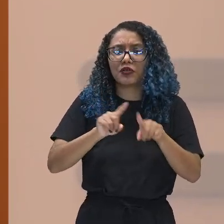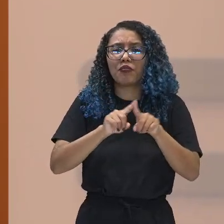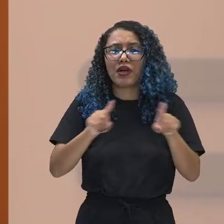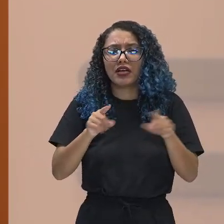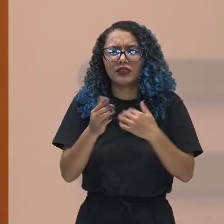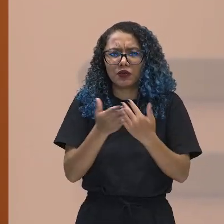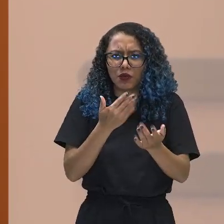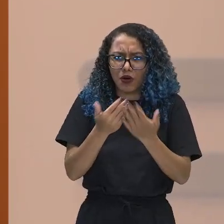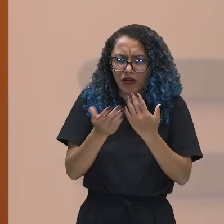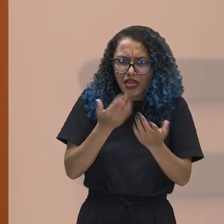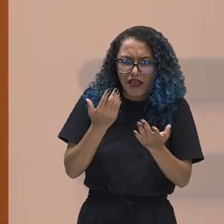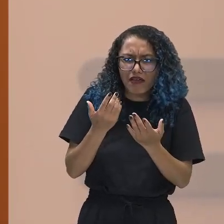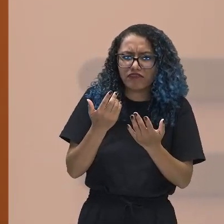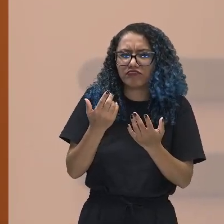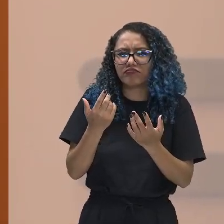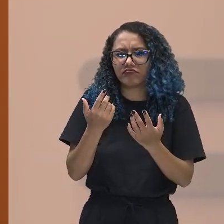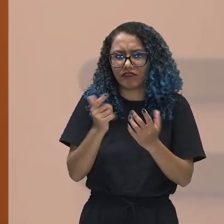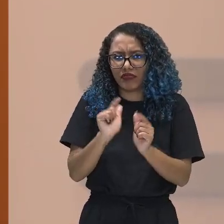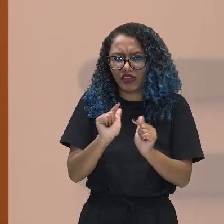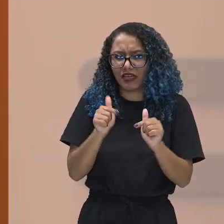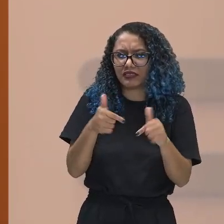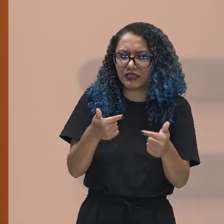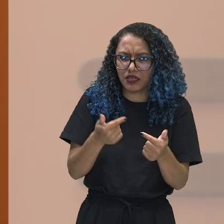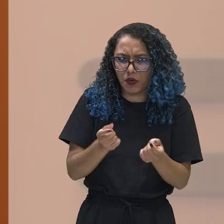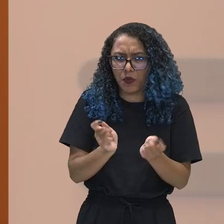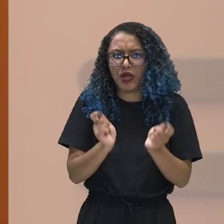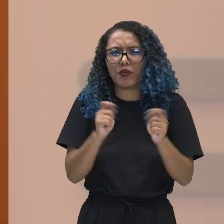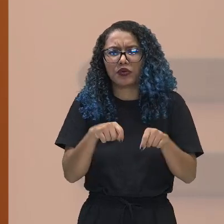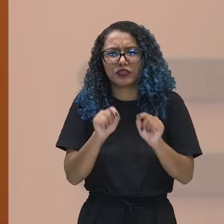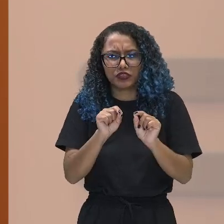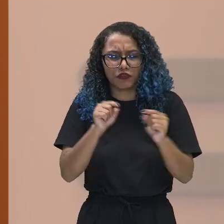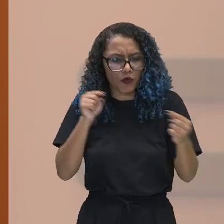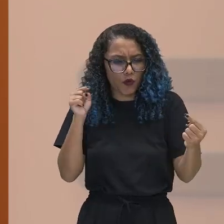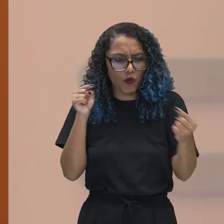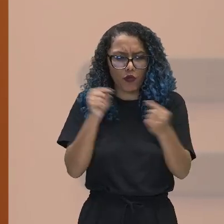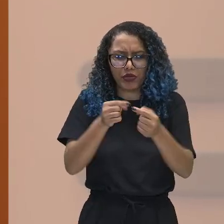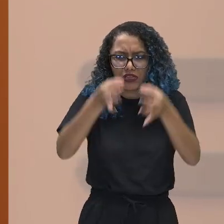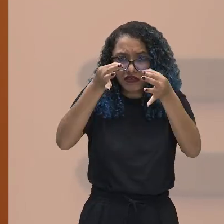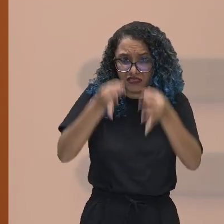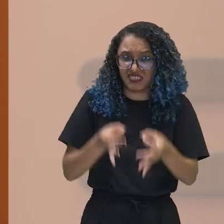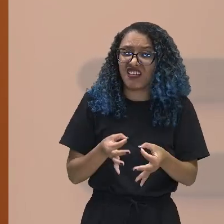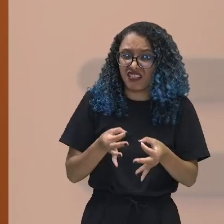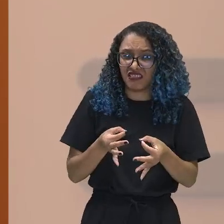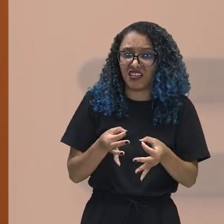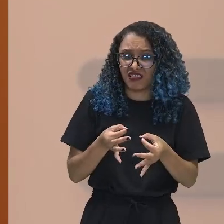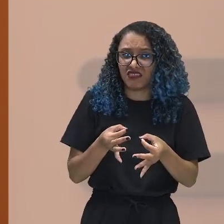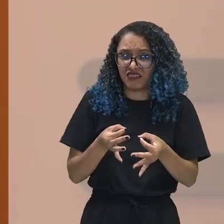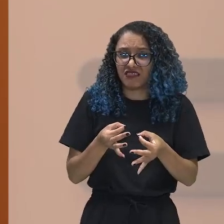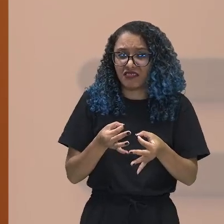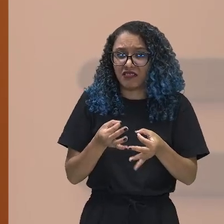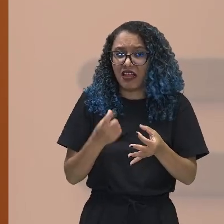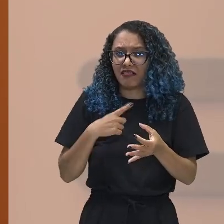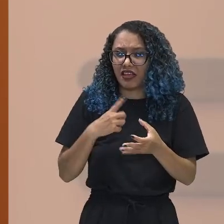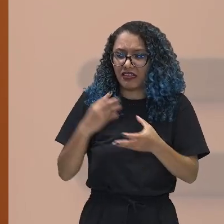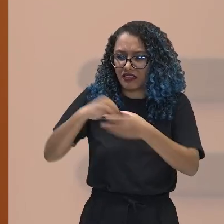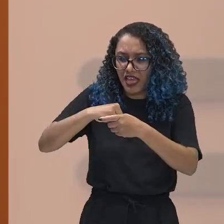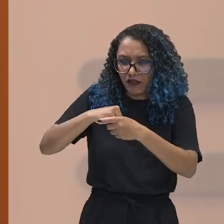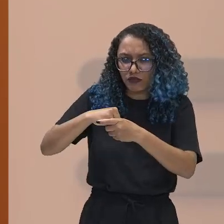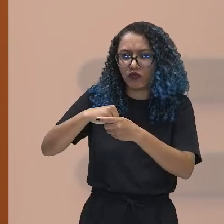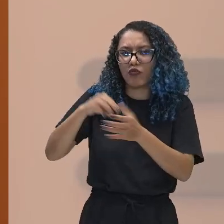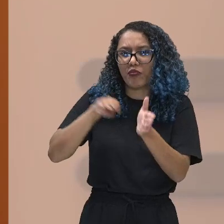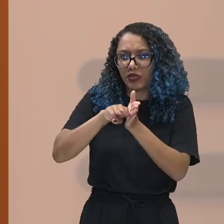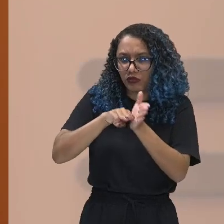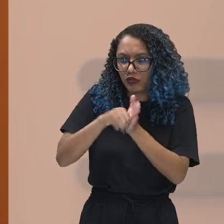indivíduo faz pode ser colocado dentro dessa metodologia do Weber? Não.